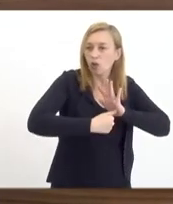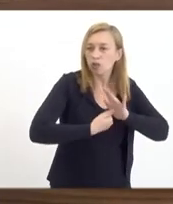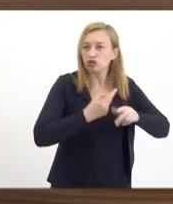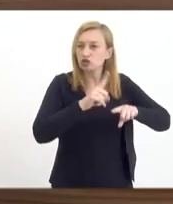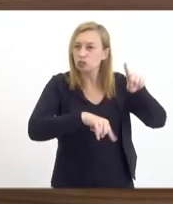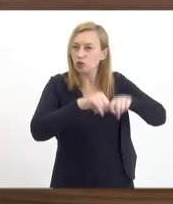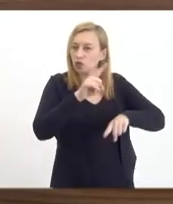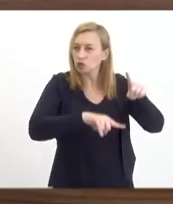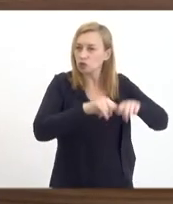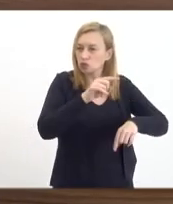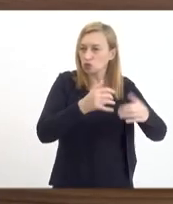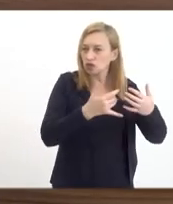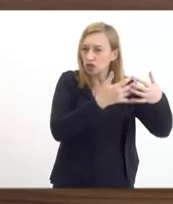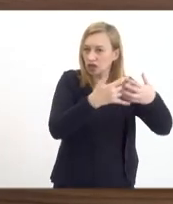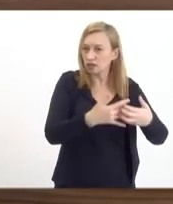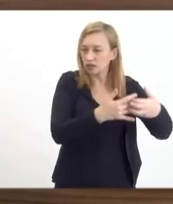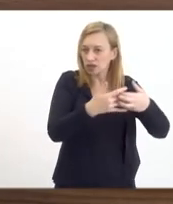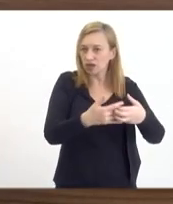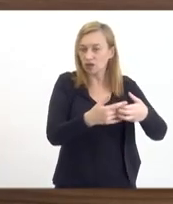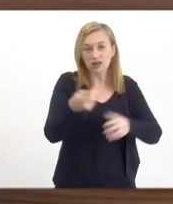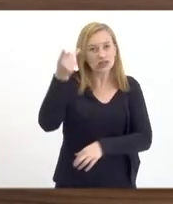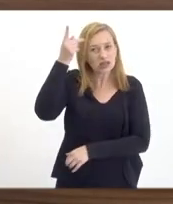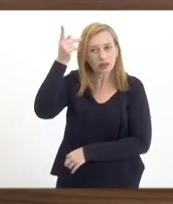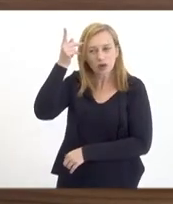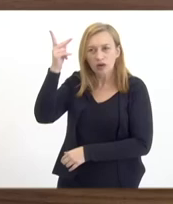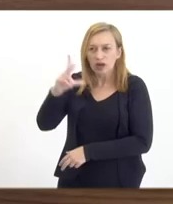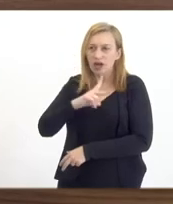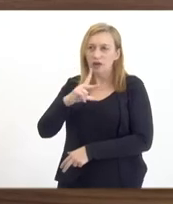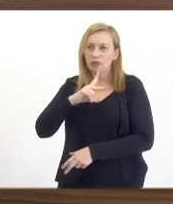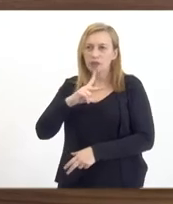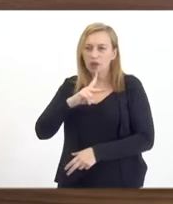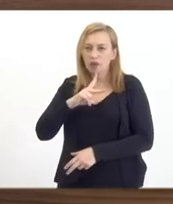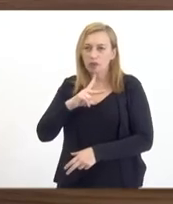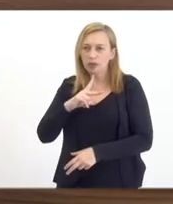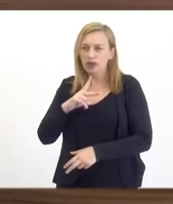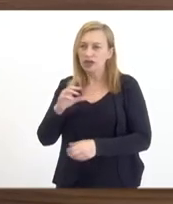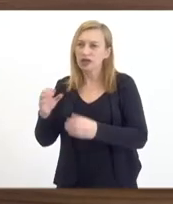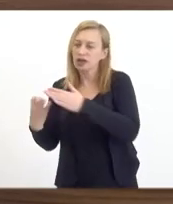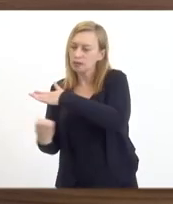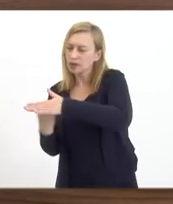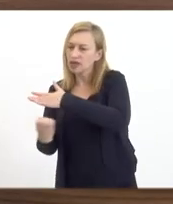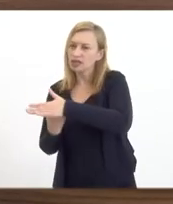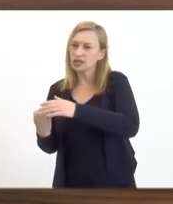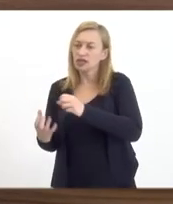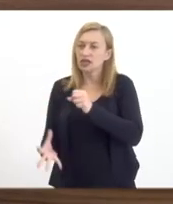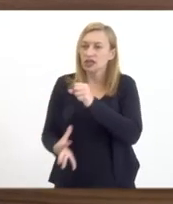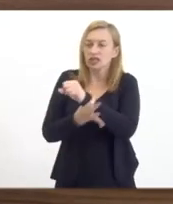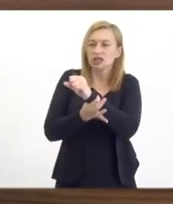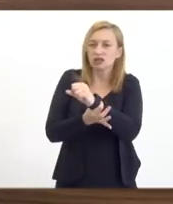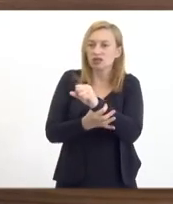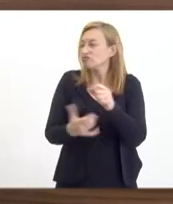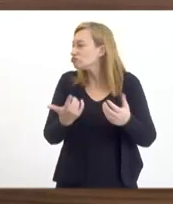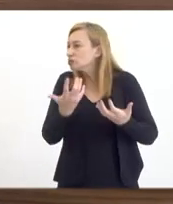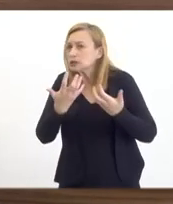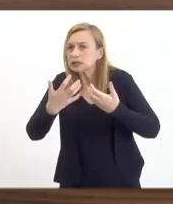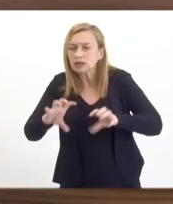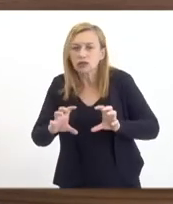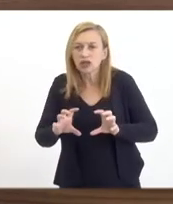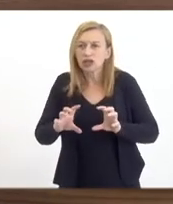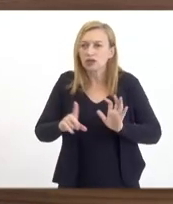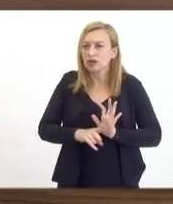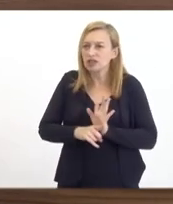é a mais alarmante ainda, as próprias companhias de seguro não queriam mais atender as transportadoras,